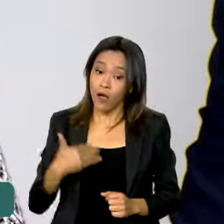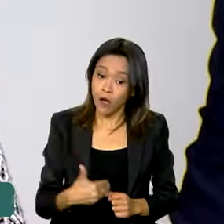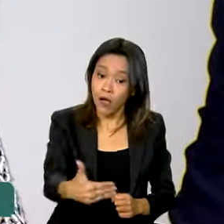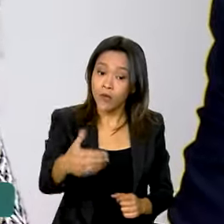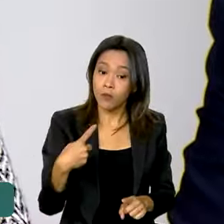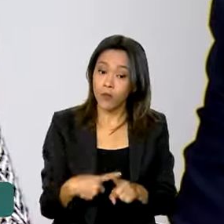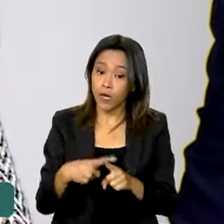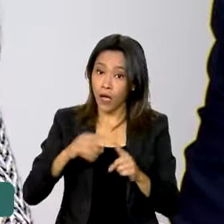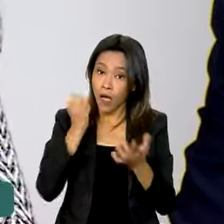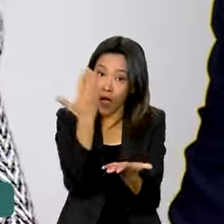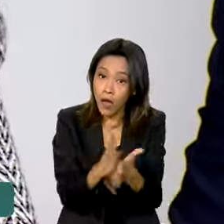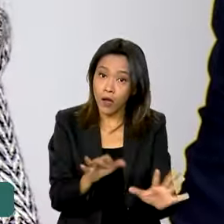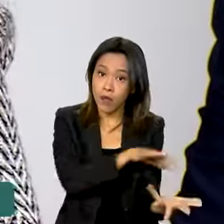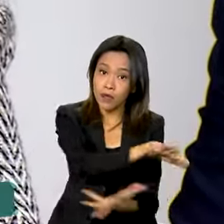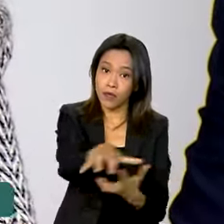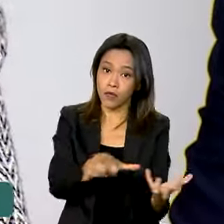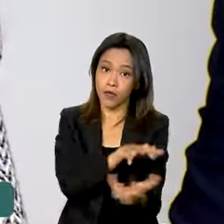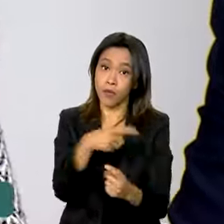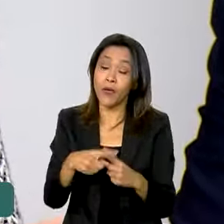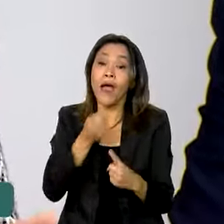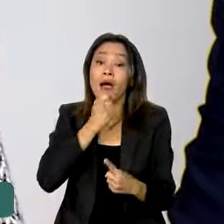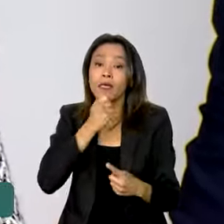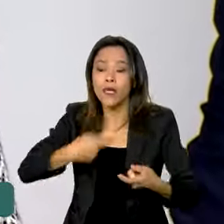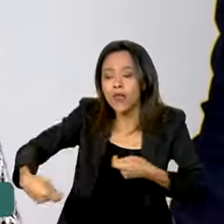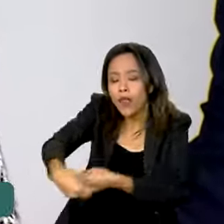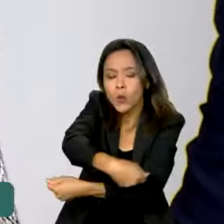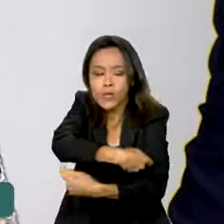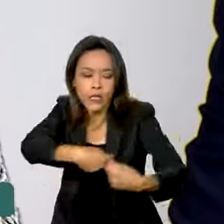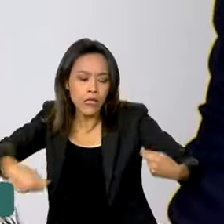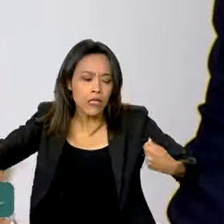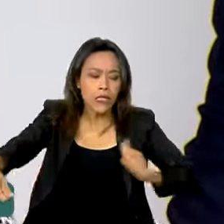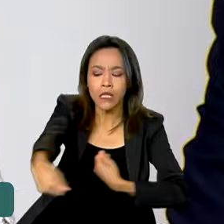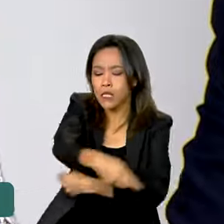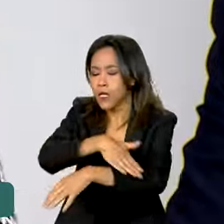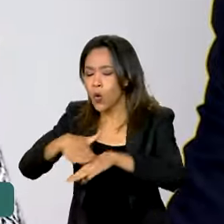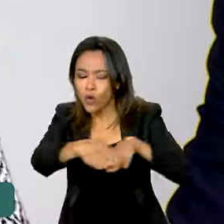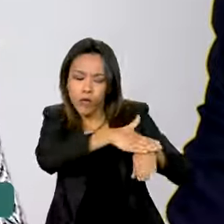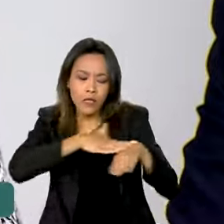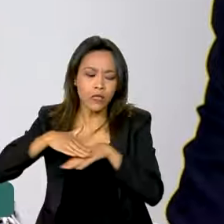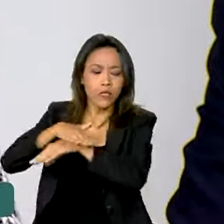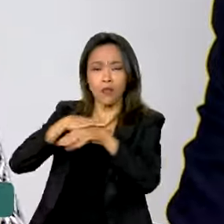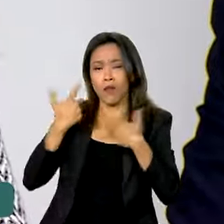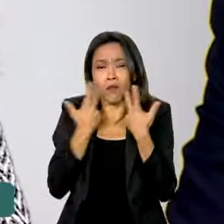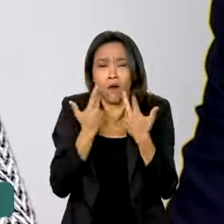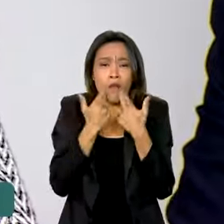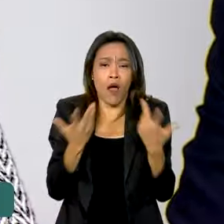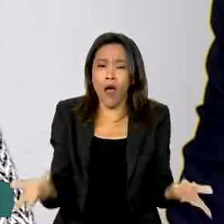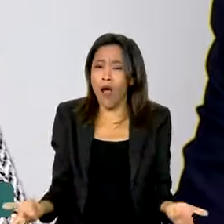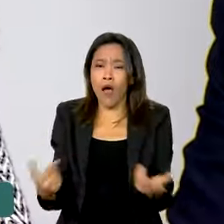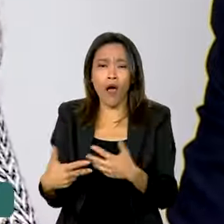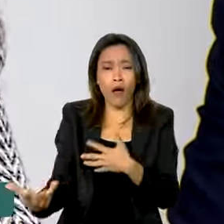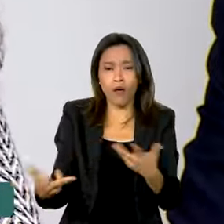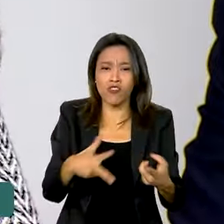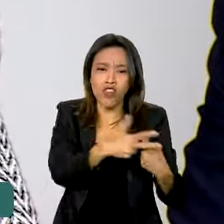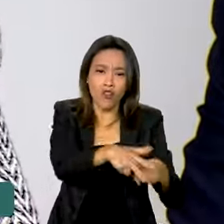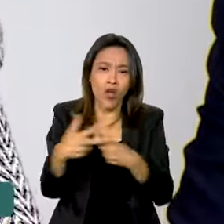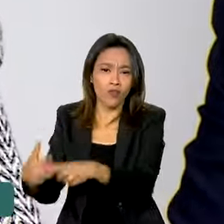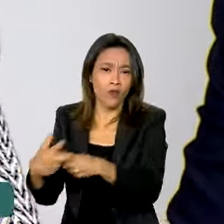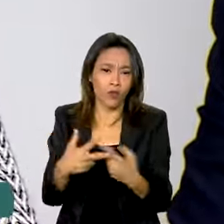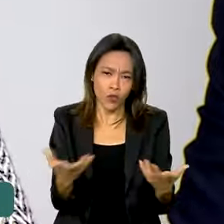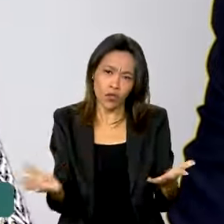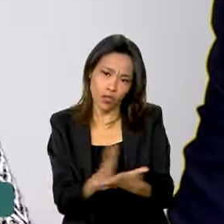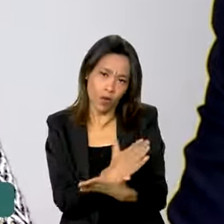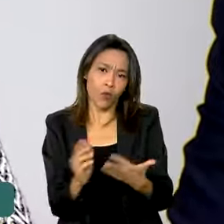mas o processo é que a gente está no processo de negociação é normal que a gente vai ter base vai ter discordâncias vai ter diferença de visão sobre